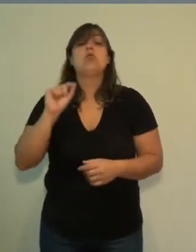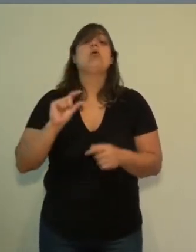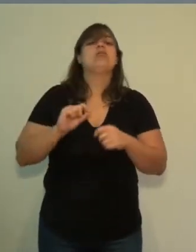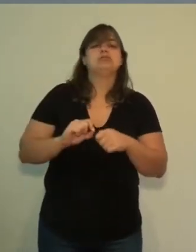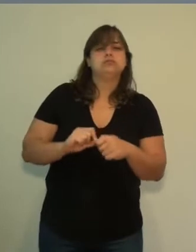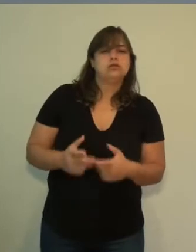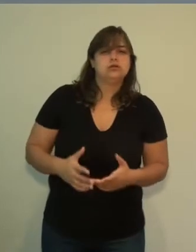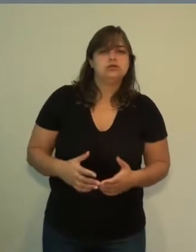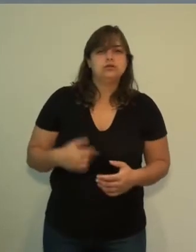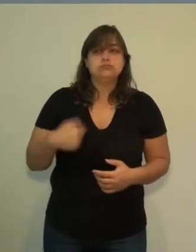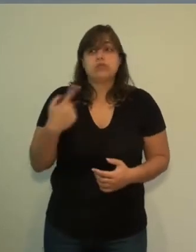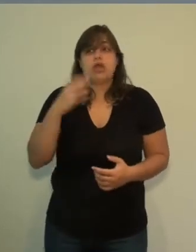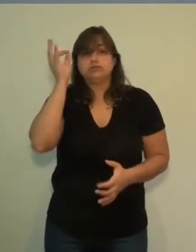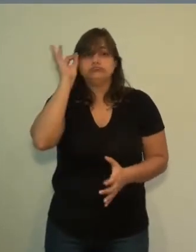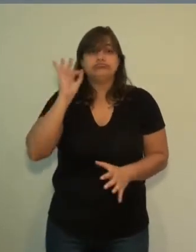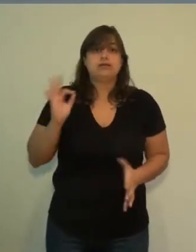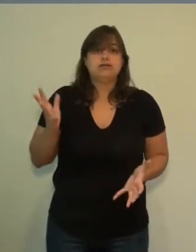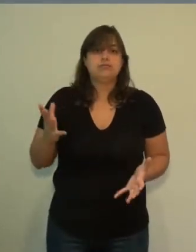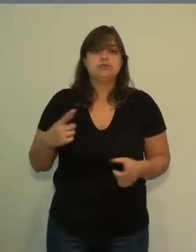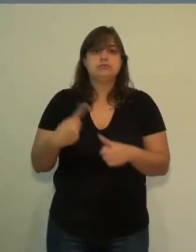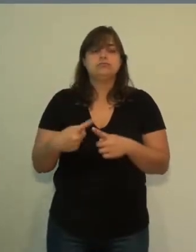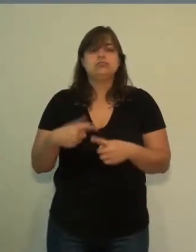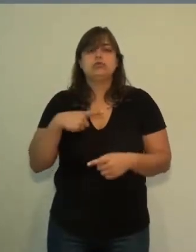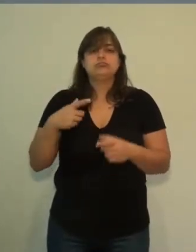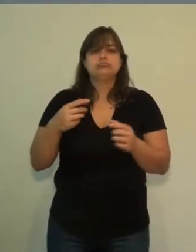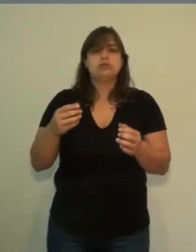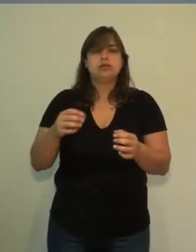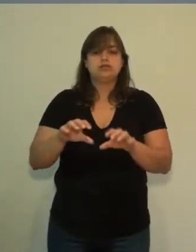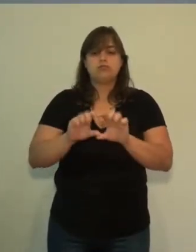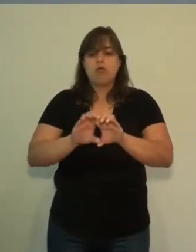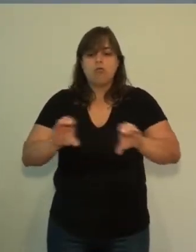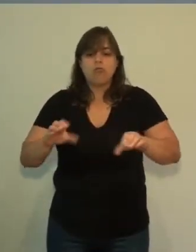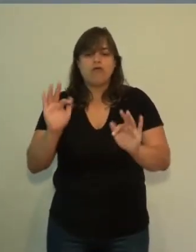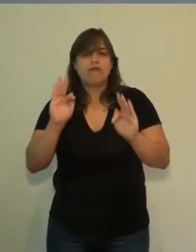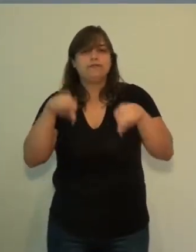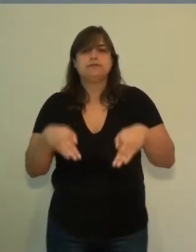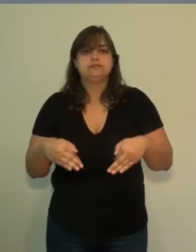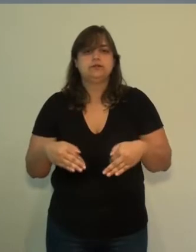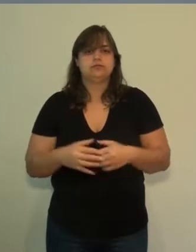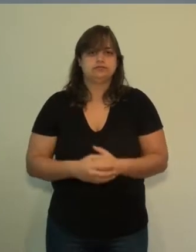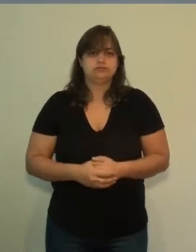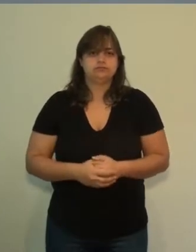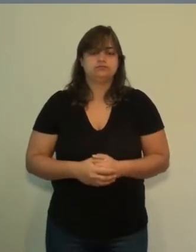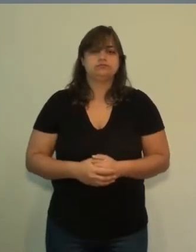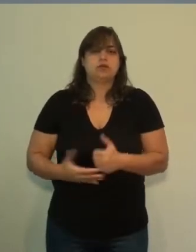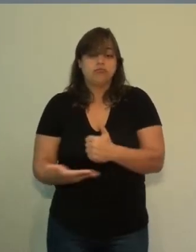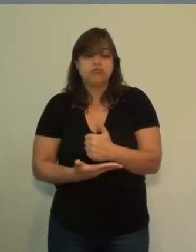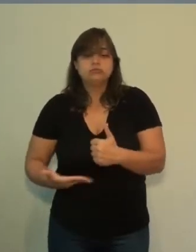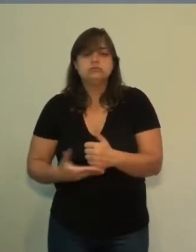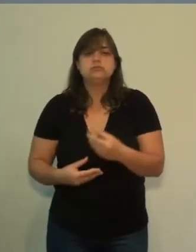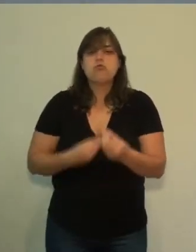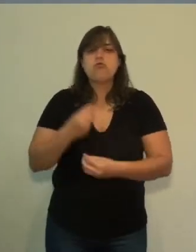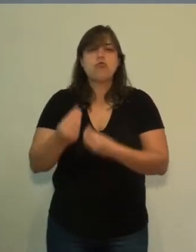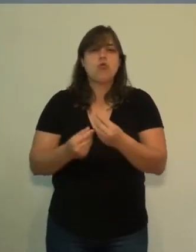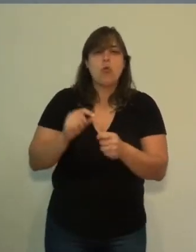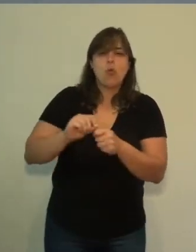fazer. e a gente não sabia o que ia fazer, porque não existe um projeto de fundação da Catedral, não se sabe exatamente